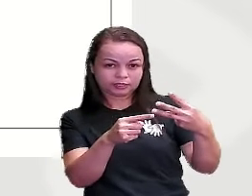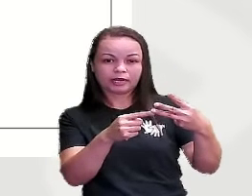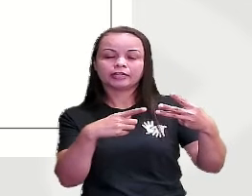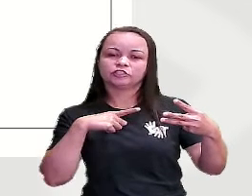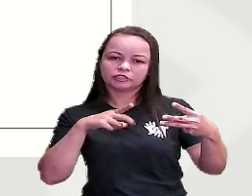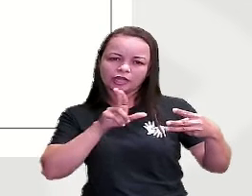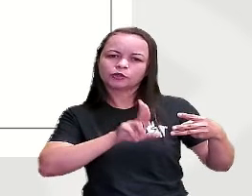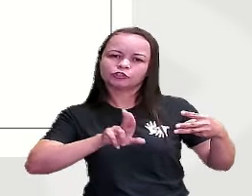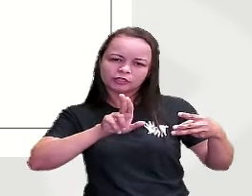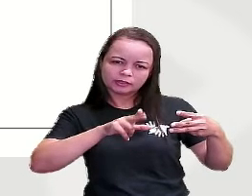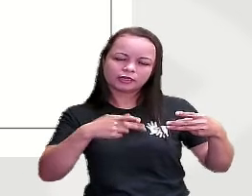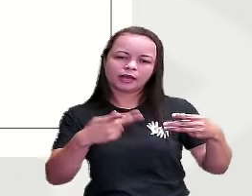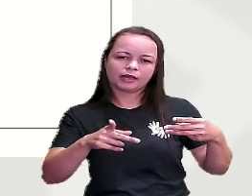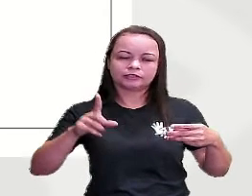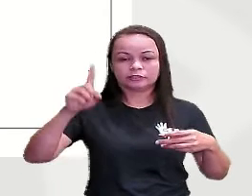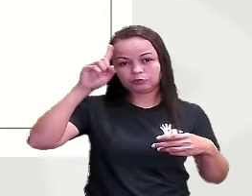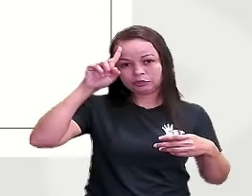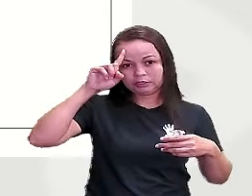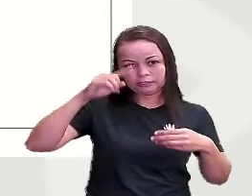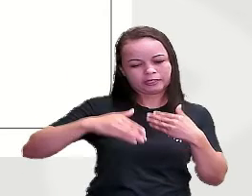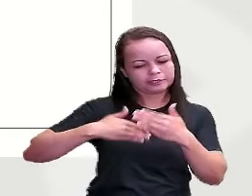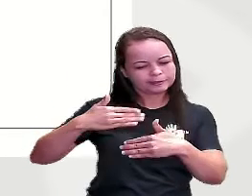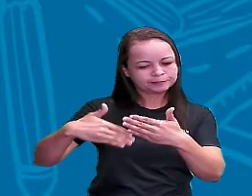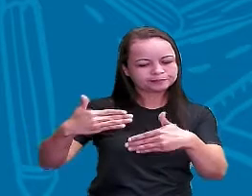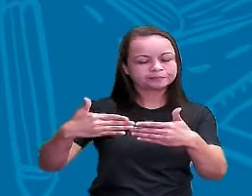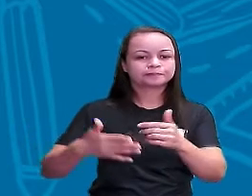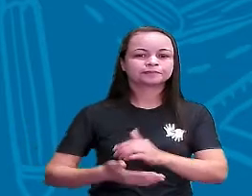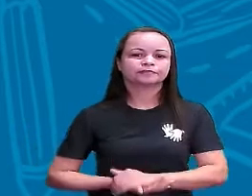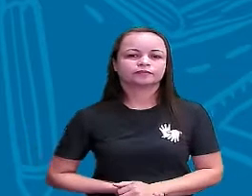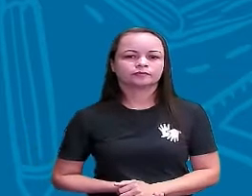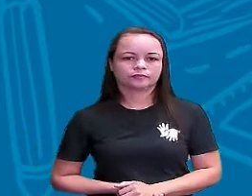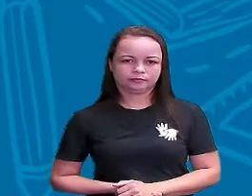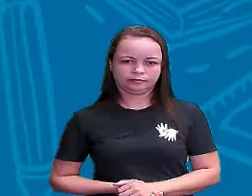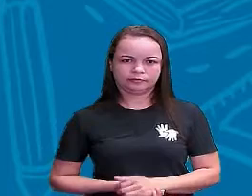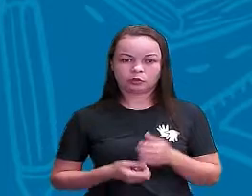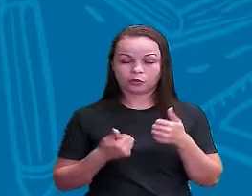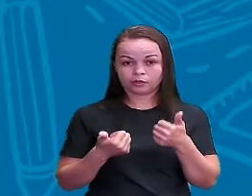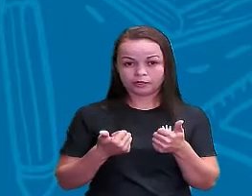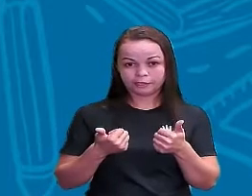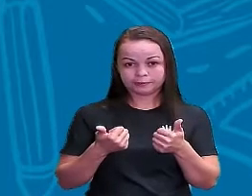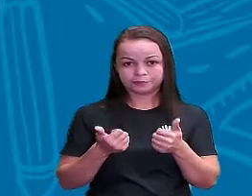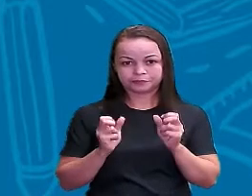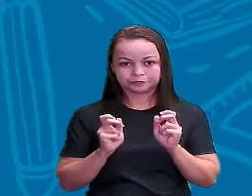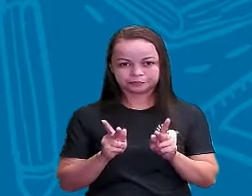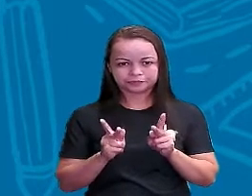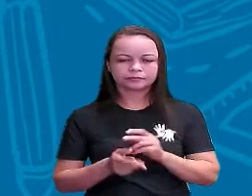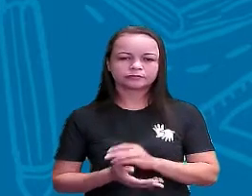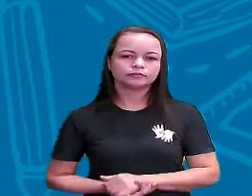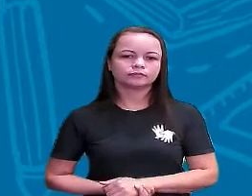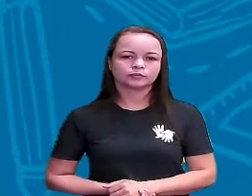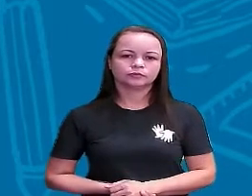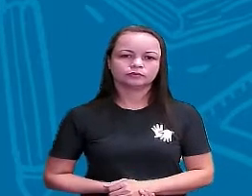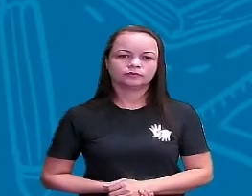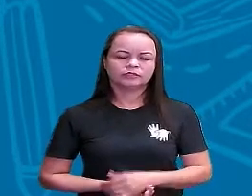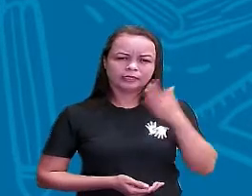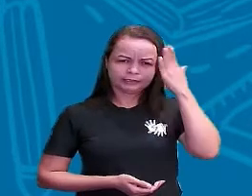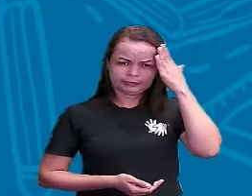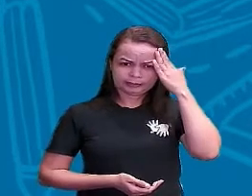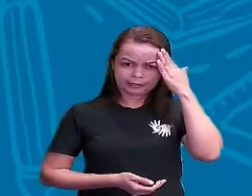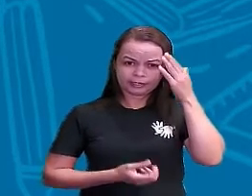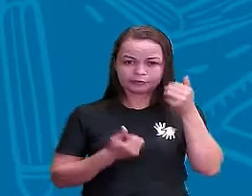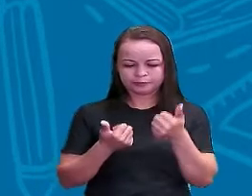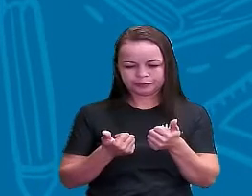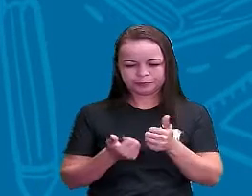utilidade No dia a dia Beleza? Ok? Entenderam direitinho?